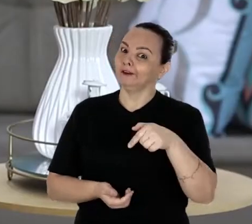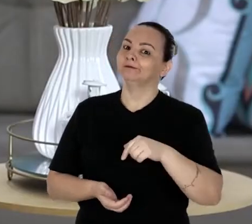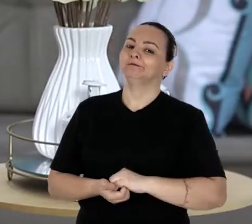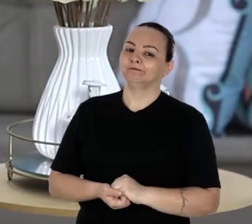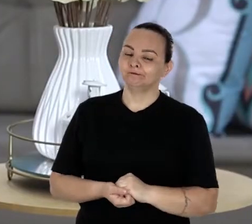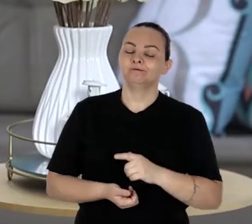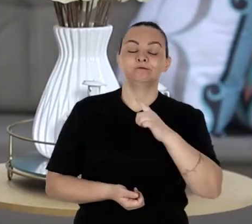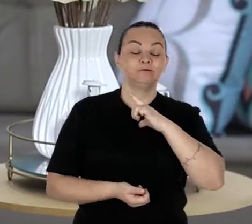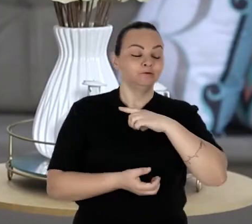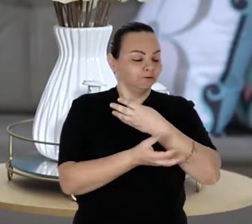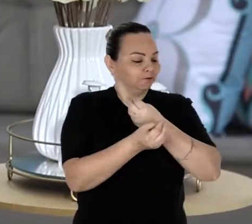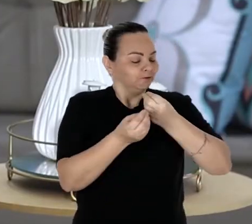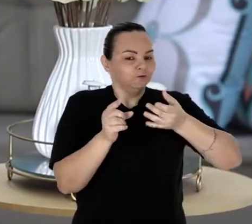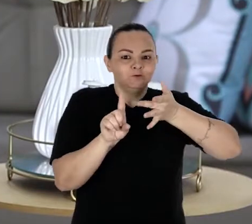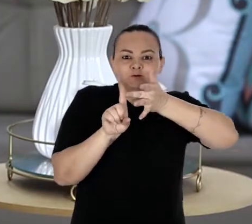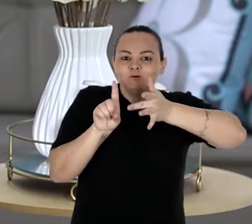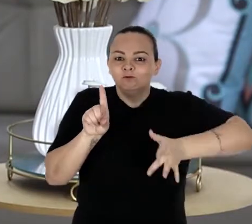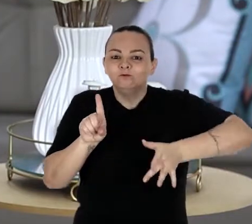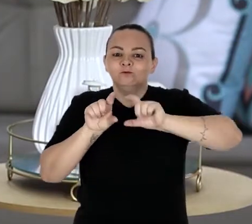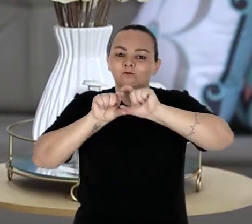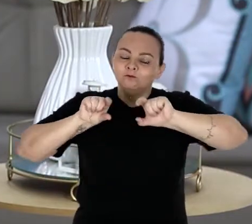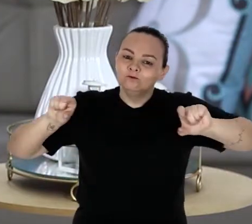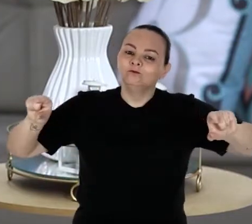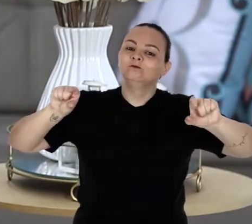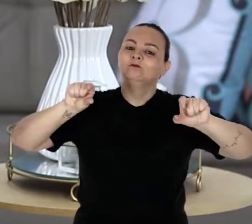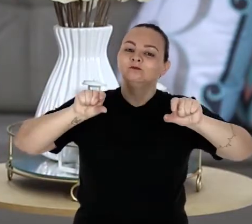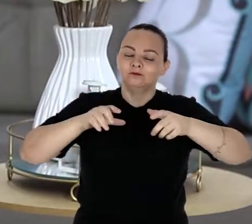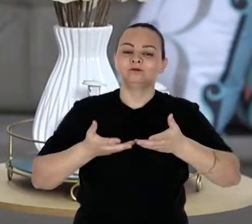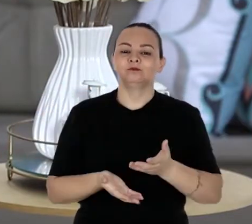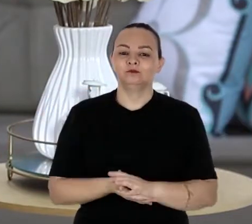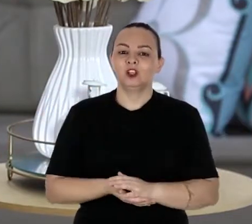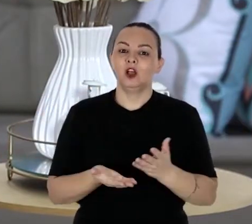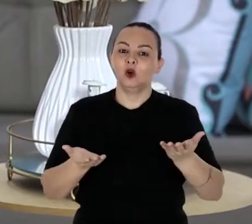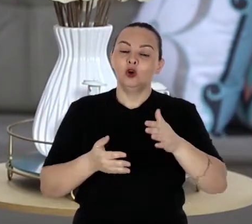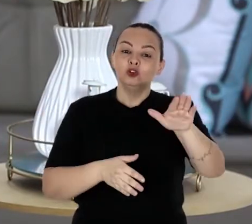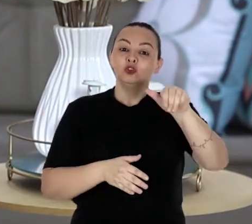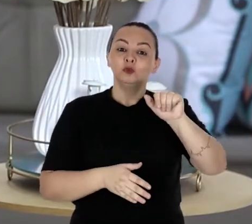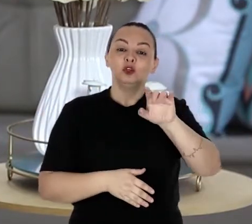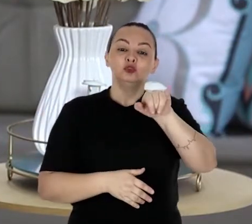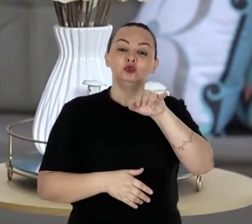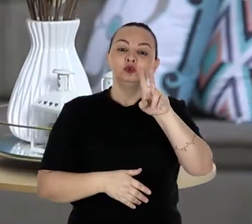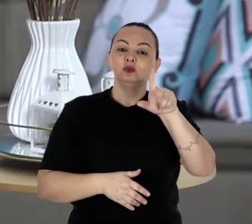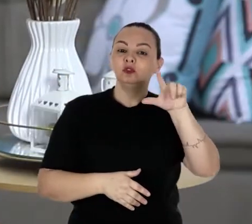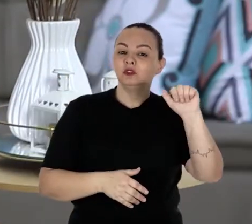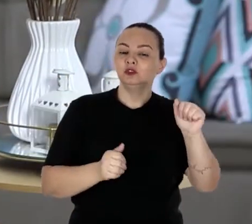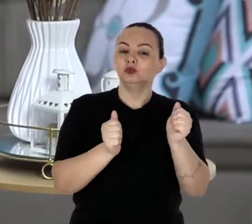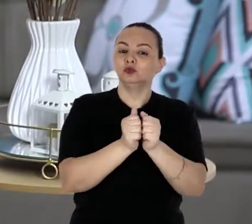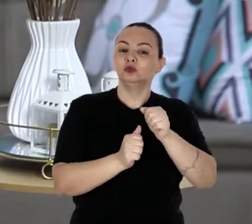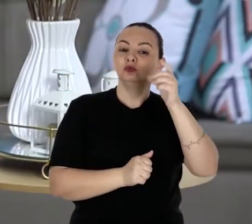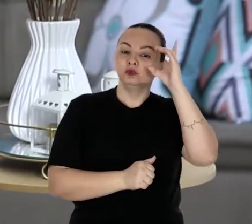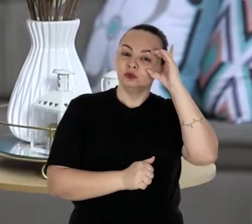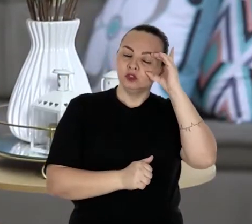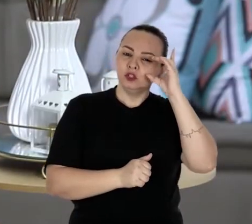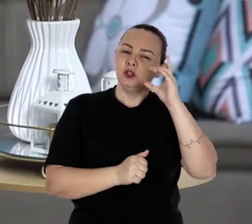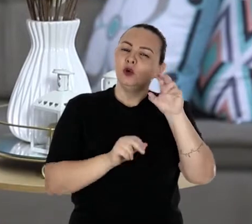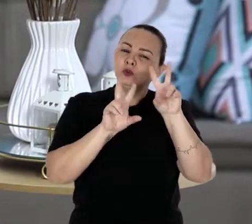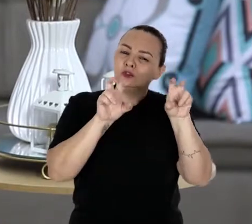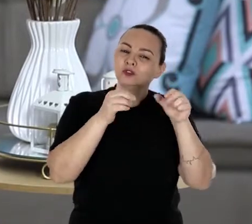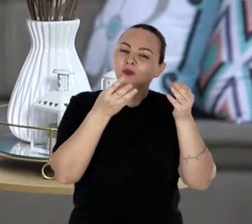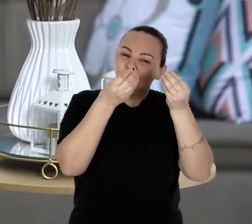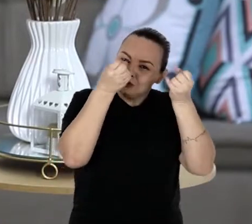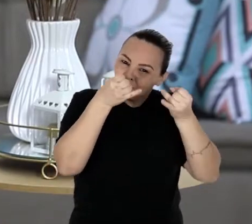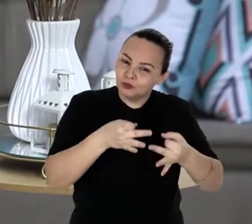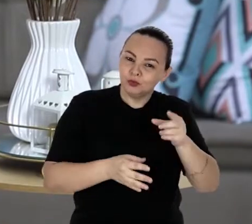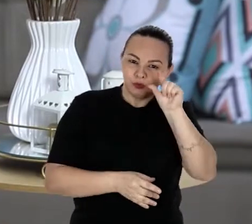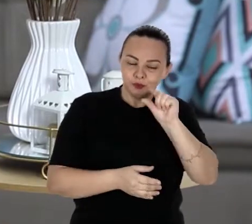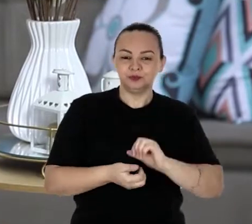gente. Dei muita atitude e frase capacitista por aí. Agora eu quero chamar Júlia e Dudé, que vão falar um pouquinho mais sobre esse tema com